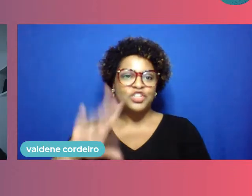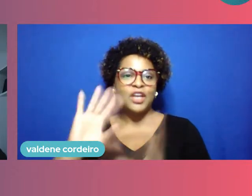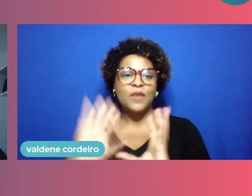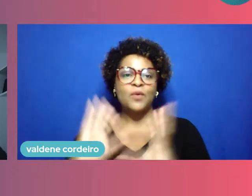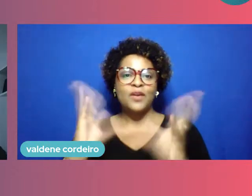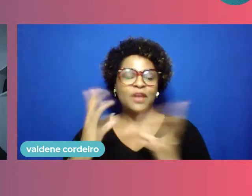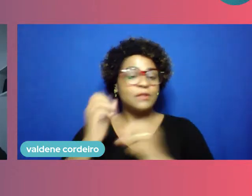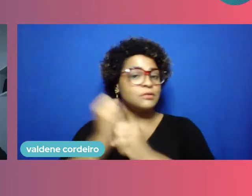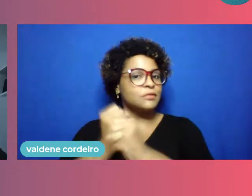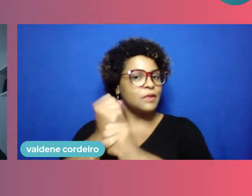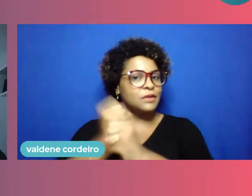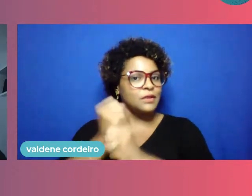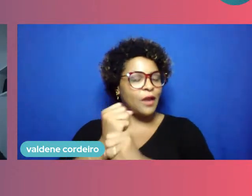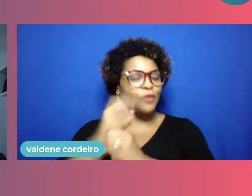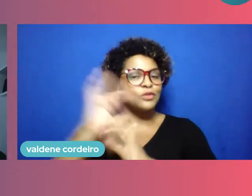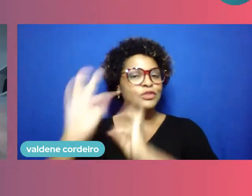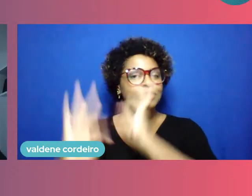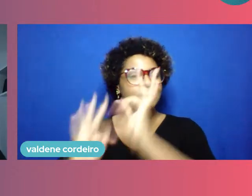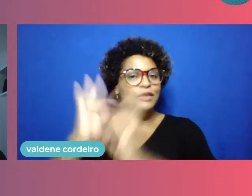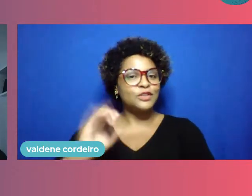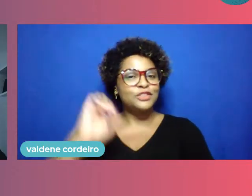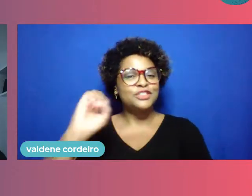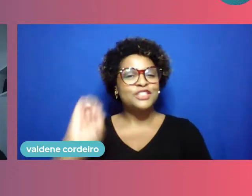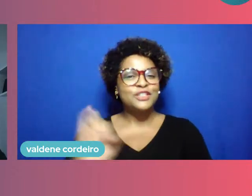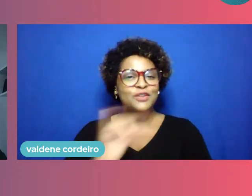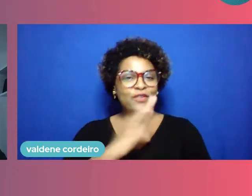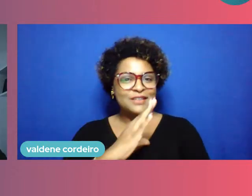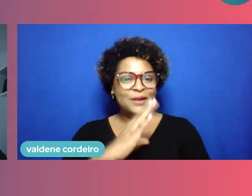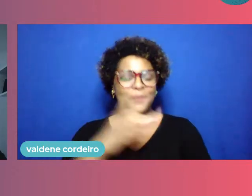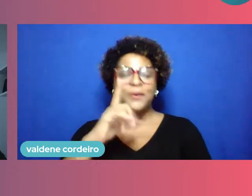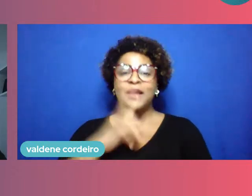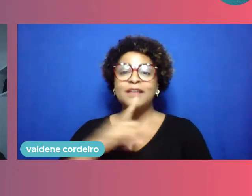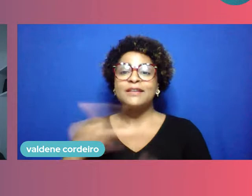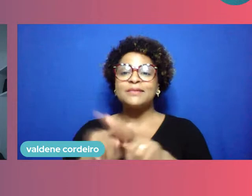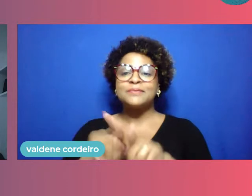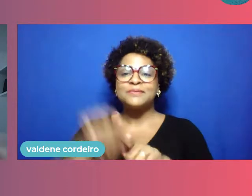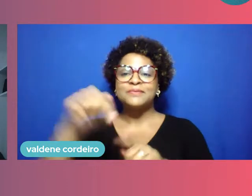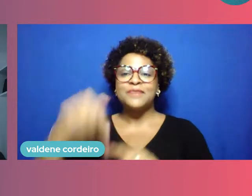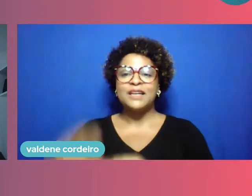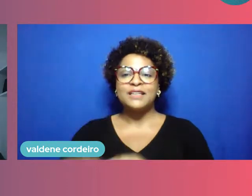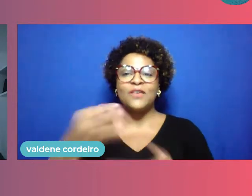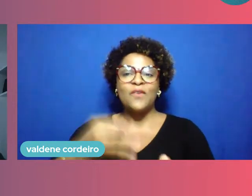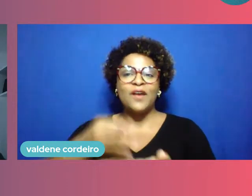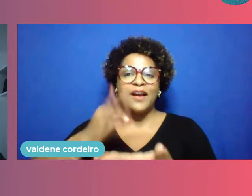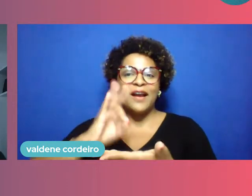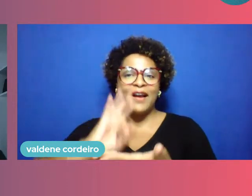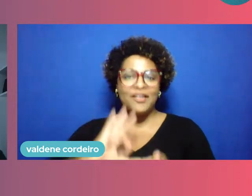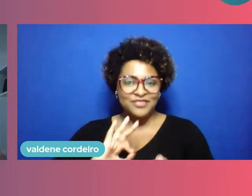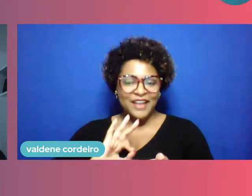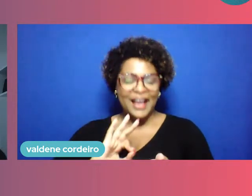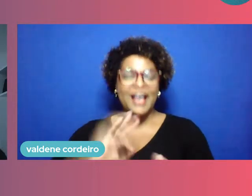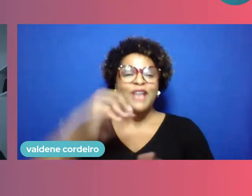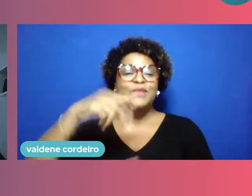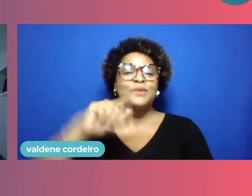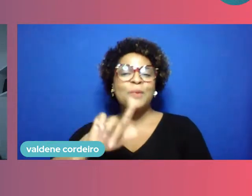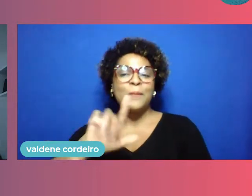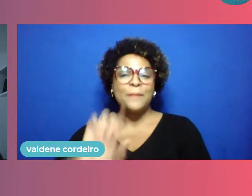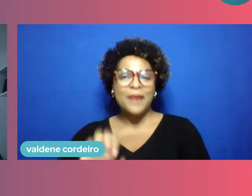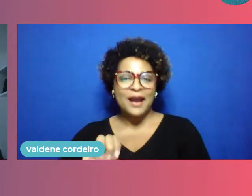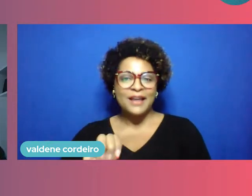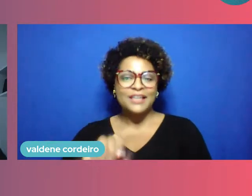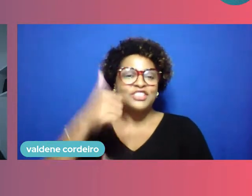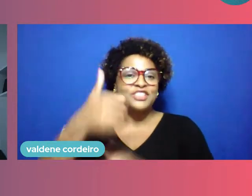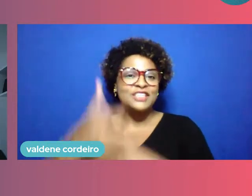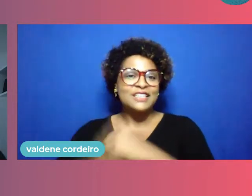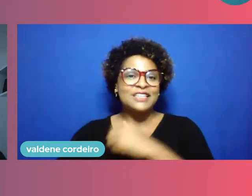inovação, e também temos o nosso café no Mangue Quinzenal, que é uma oportunidade de troca. A fala da Laís